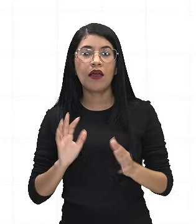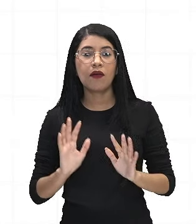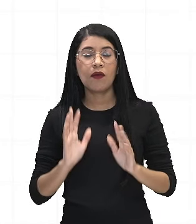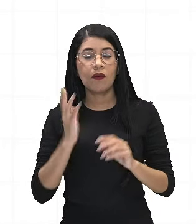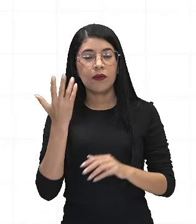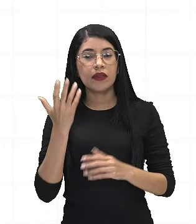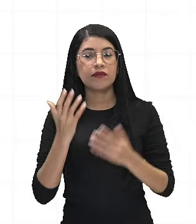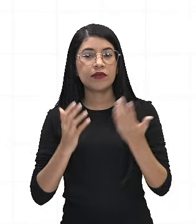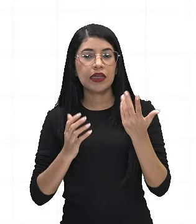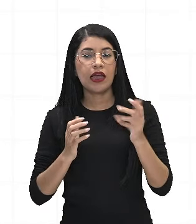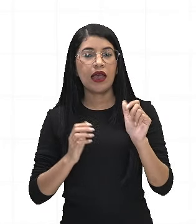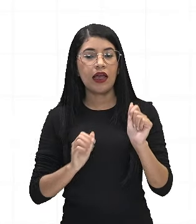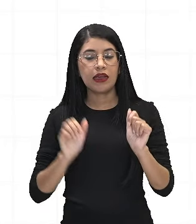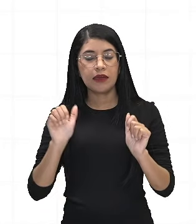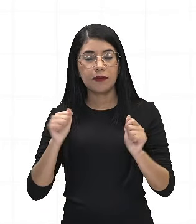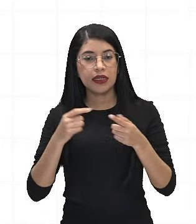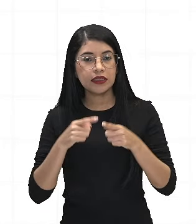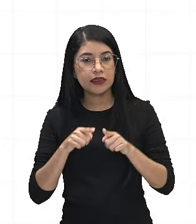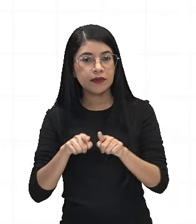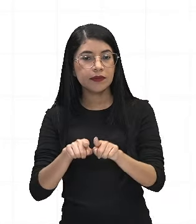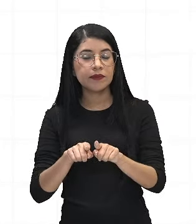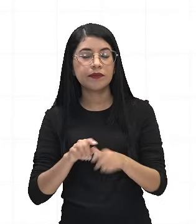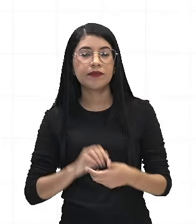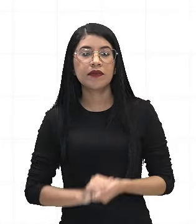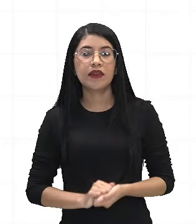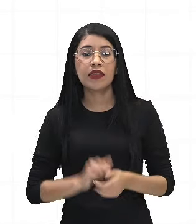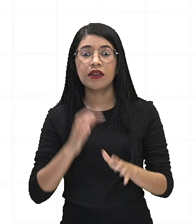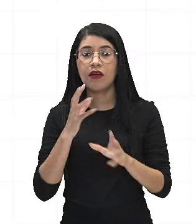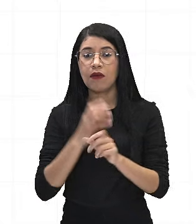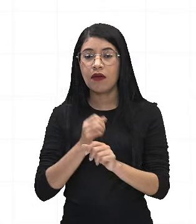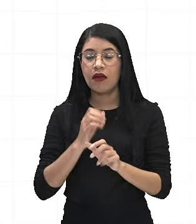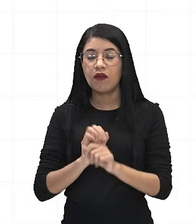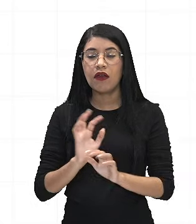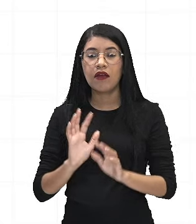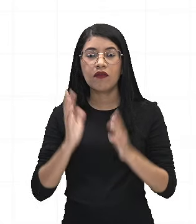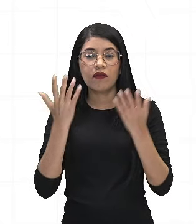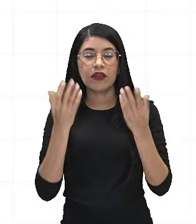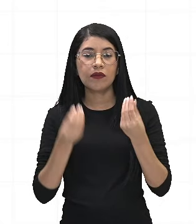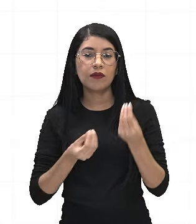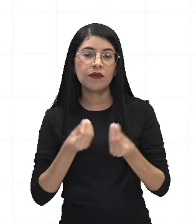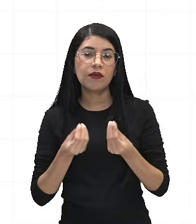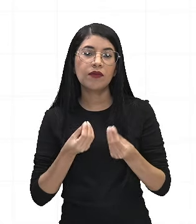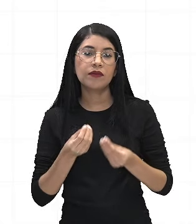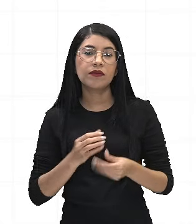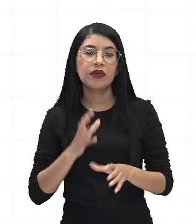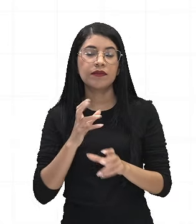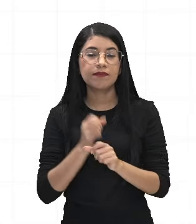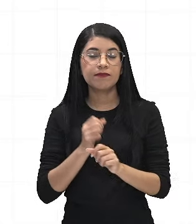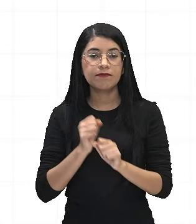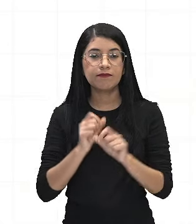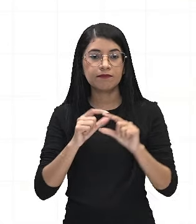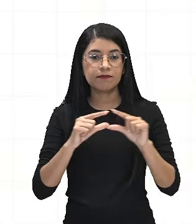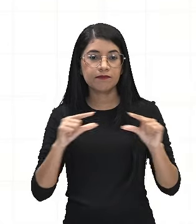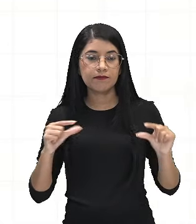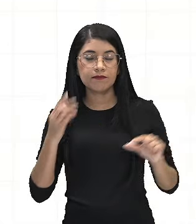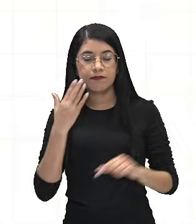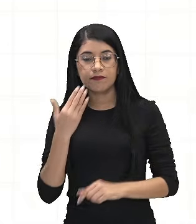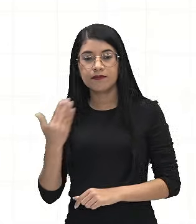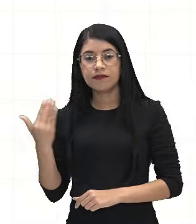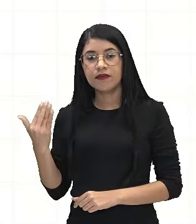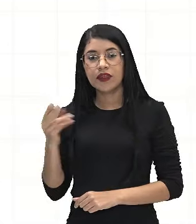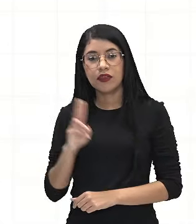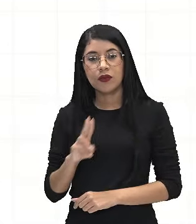mesmo tempo. No cálculo de eventos simultâneos, utilizamos a seguinte forma da probabilidade condicional. E aqui a gente tem